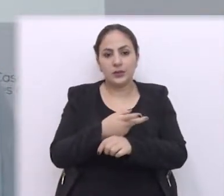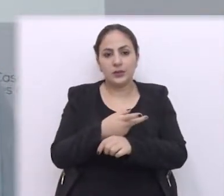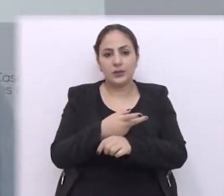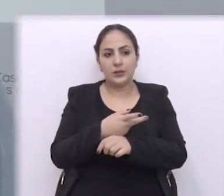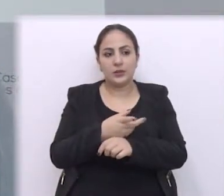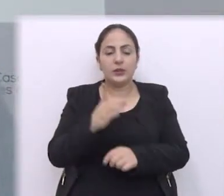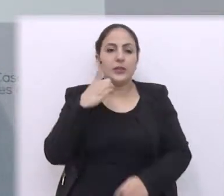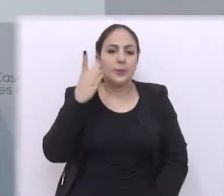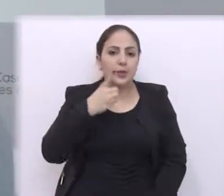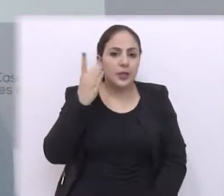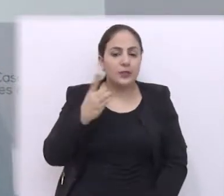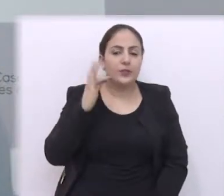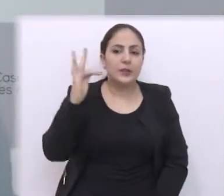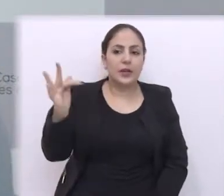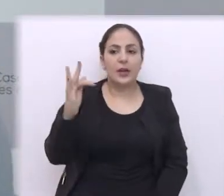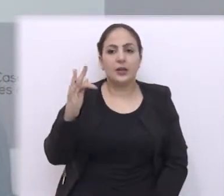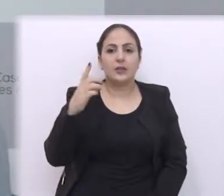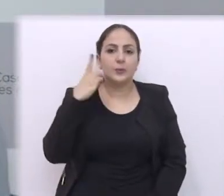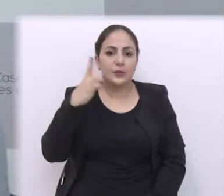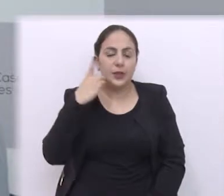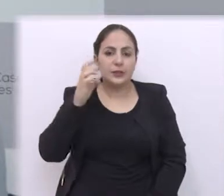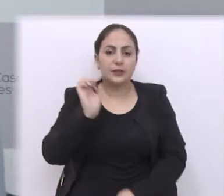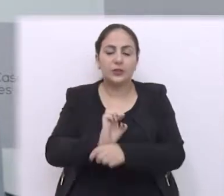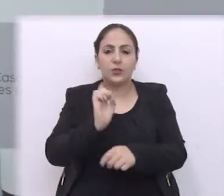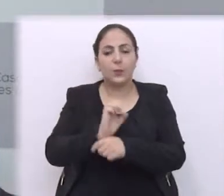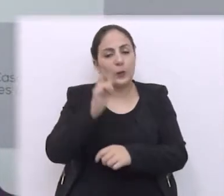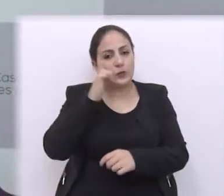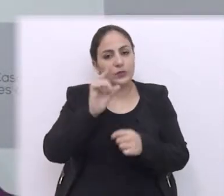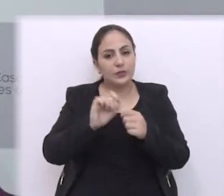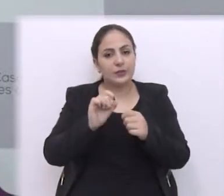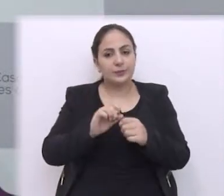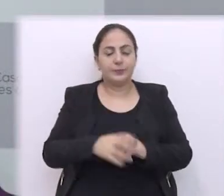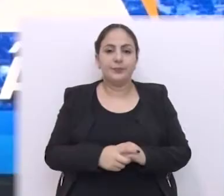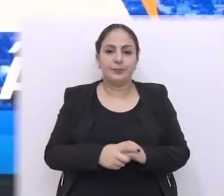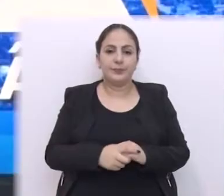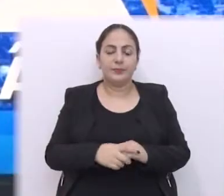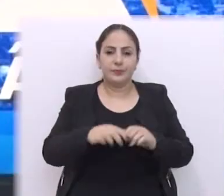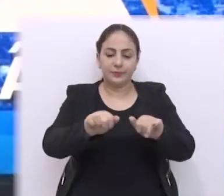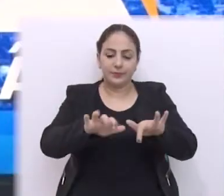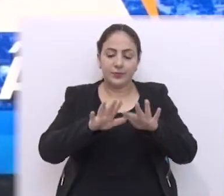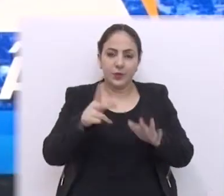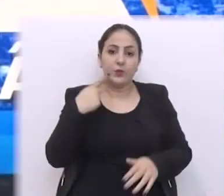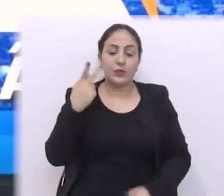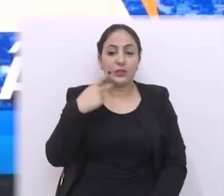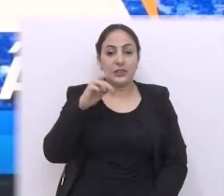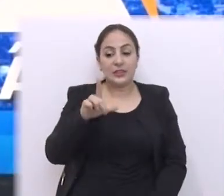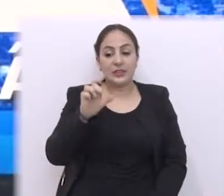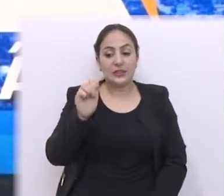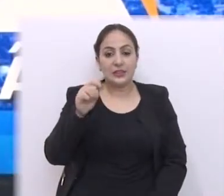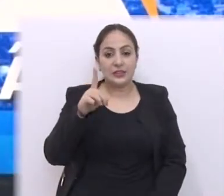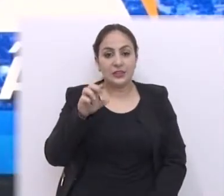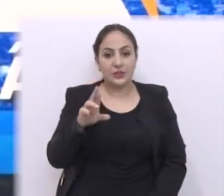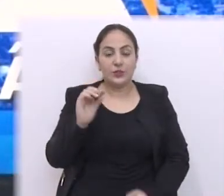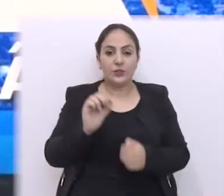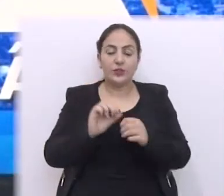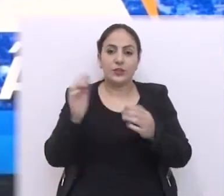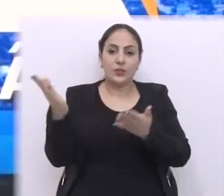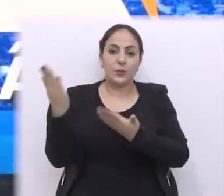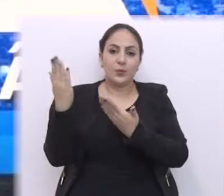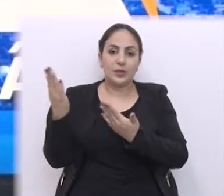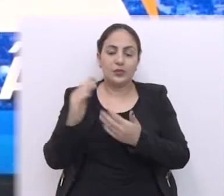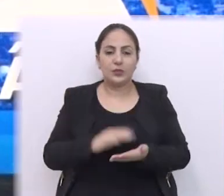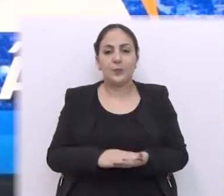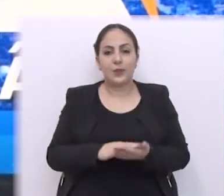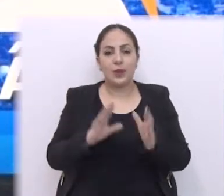as emendas parlamentares deputados federais e estaduais para que essa obra possa ser realizada. Em sessão plenária o vereador Leandro Rosso